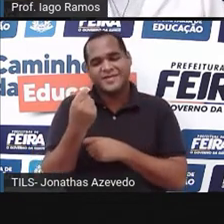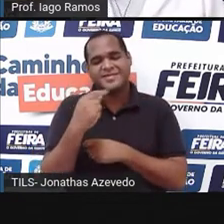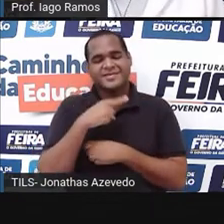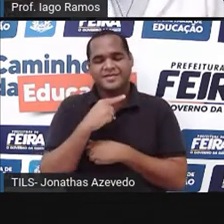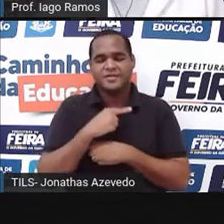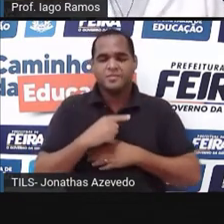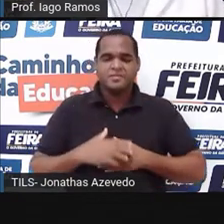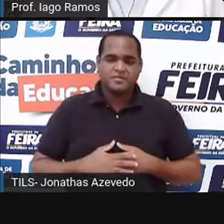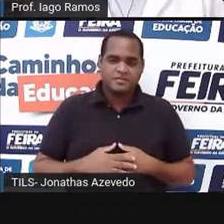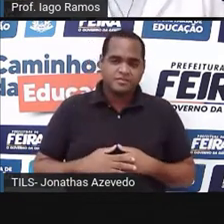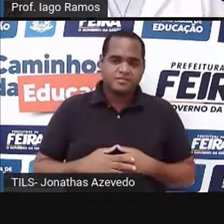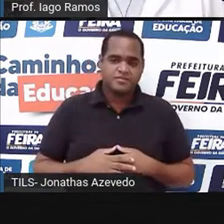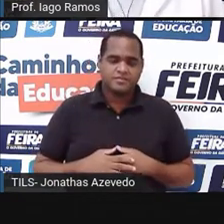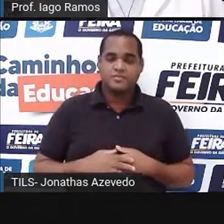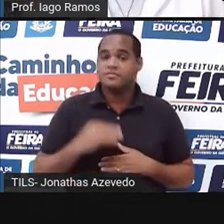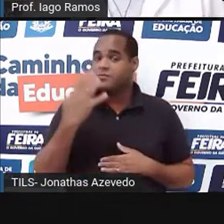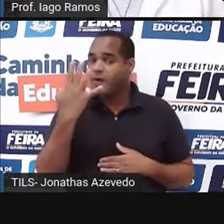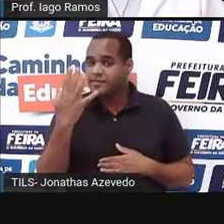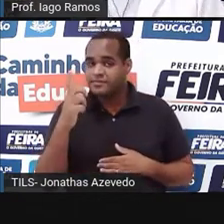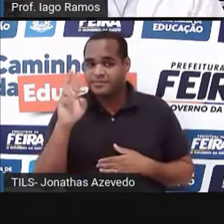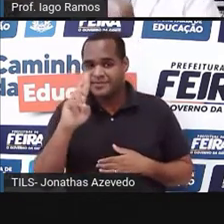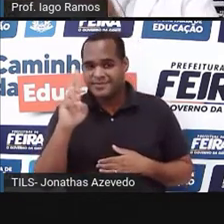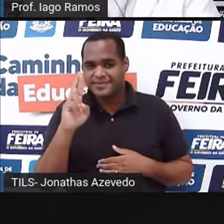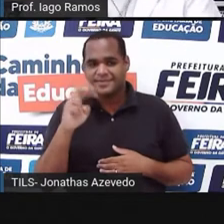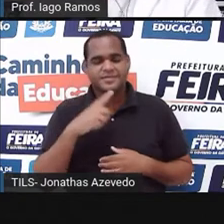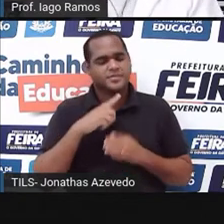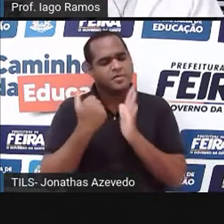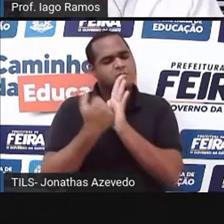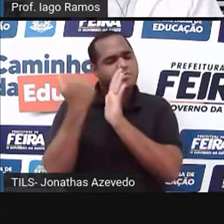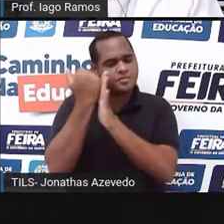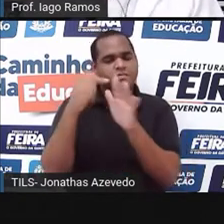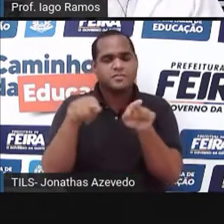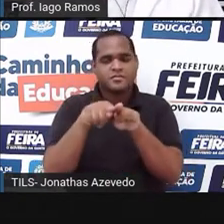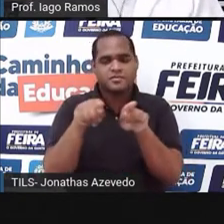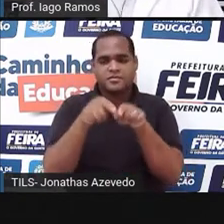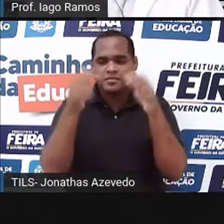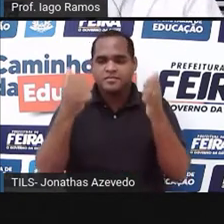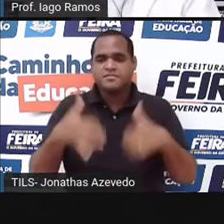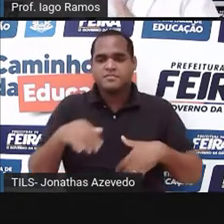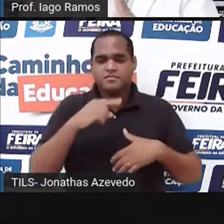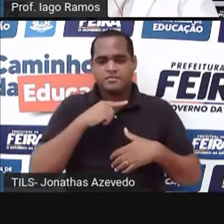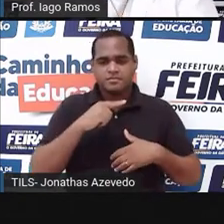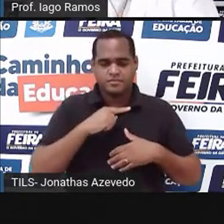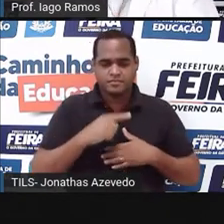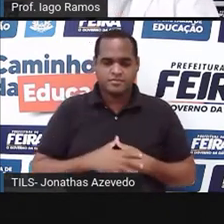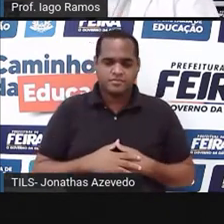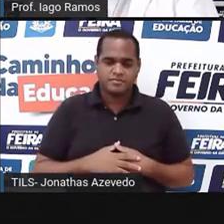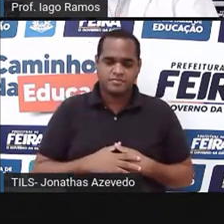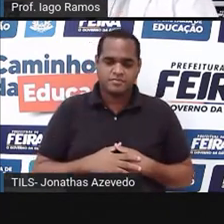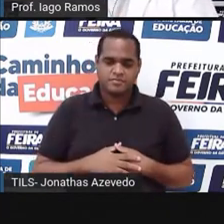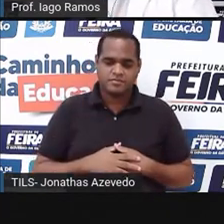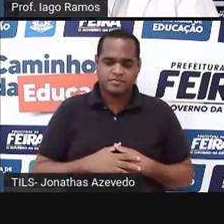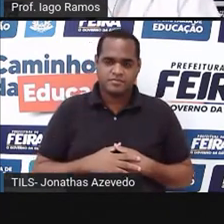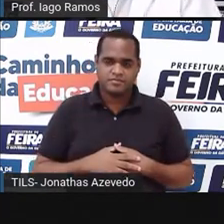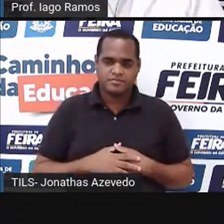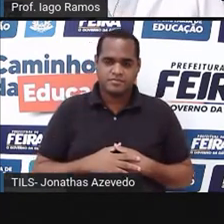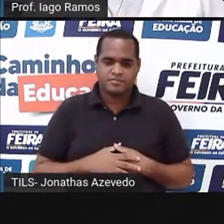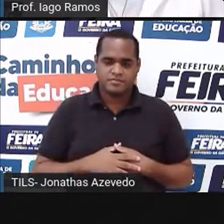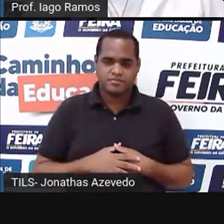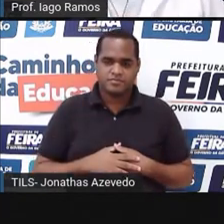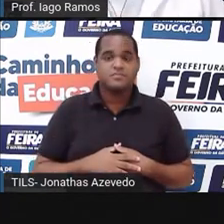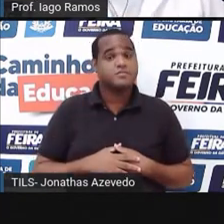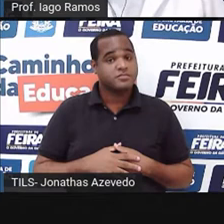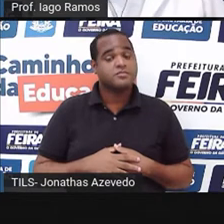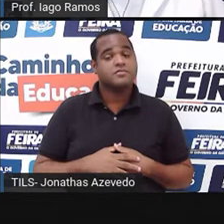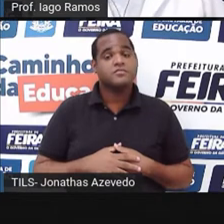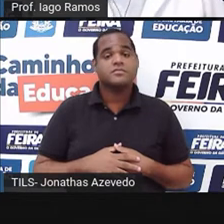Então, os 4 reais vão aumentar também. Por quê? Quanto mais pão você compra, mais você vai